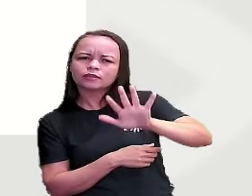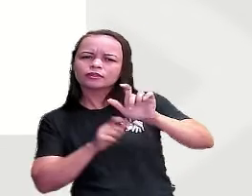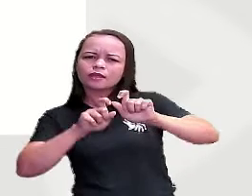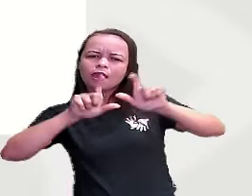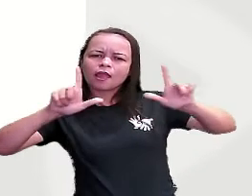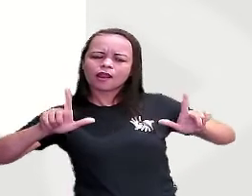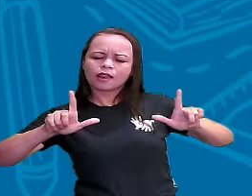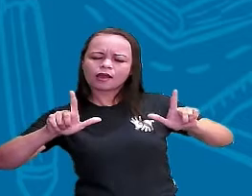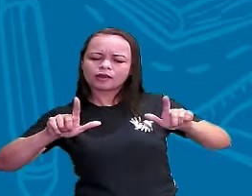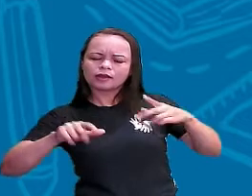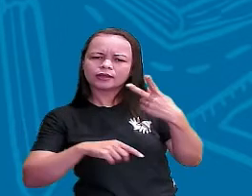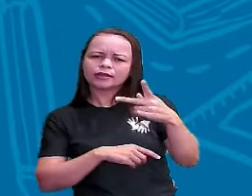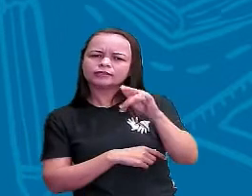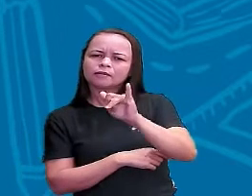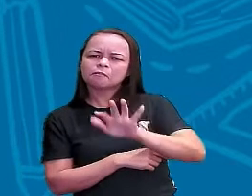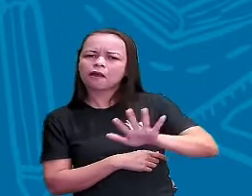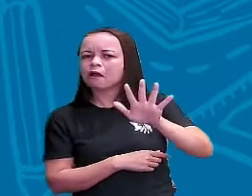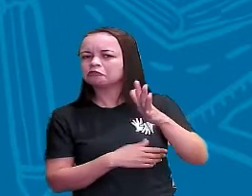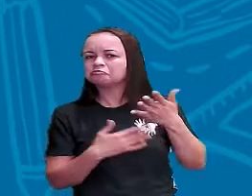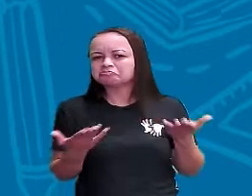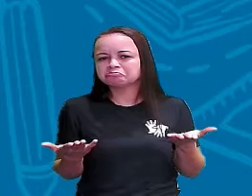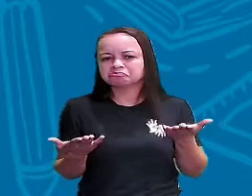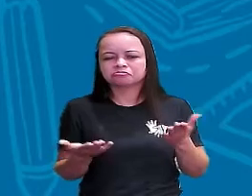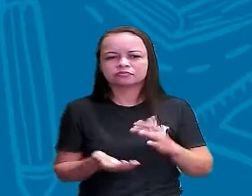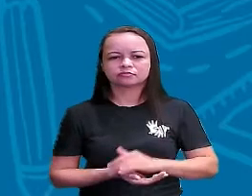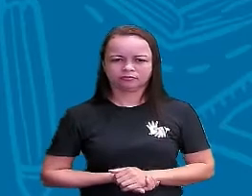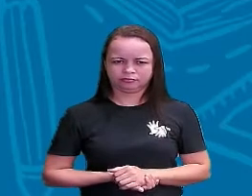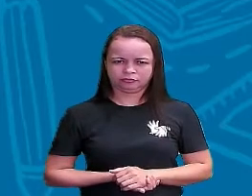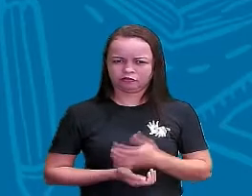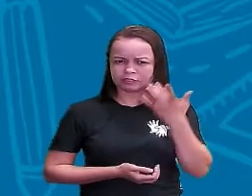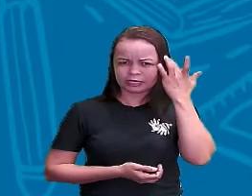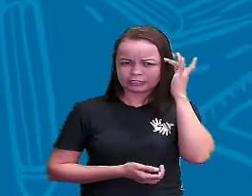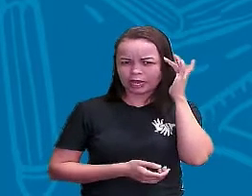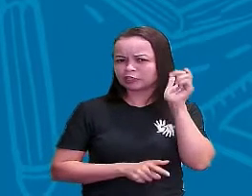que é isso? Que imagem é essa? O que vocês acham que são?